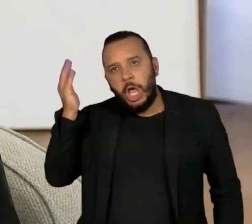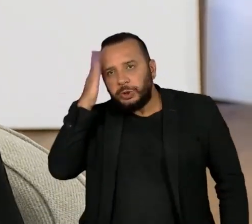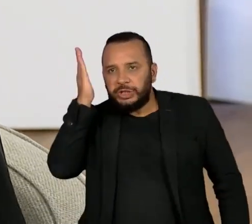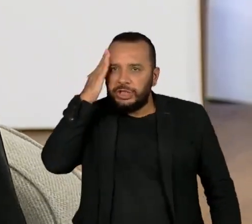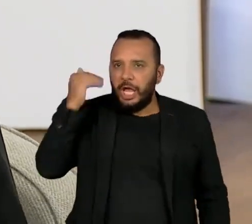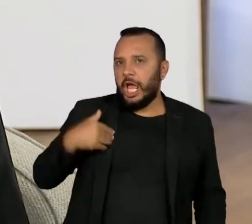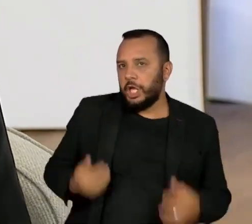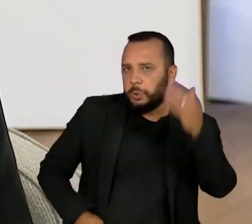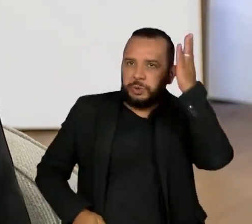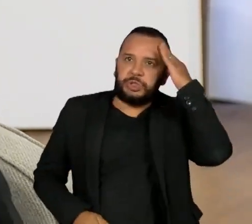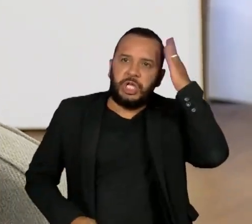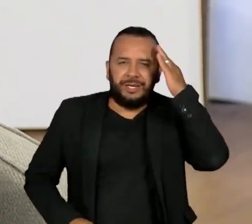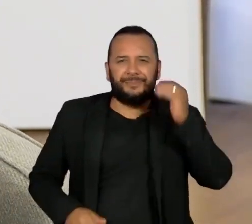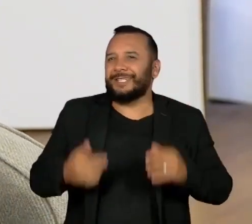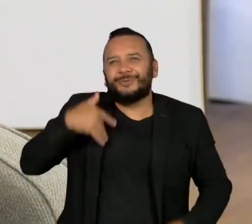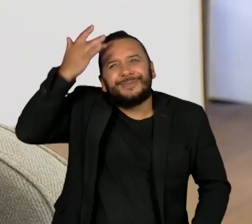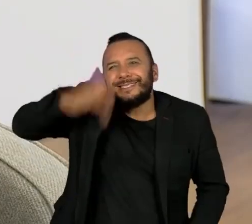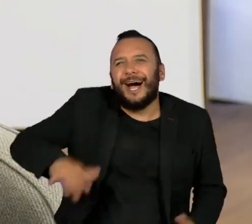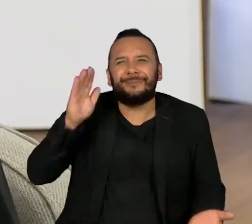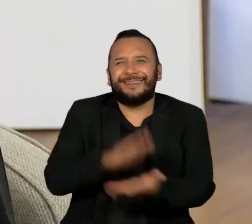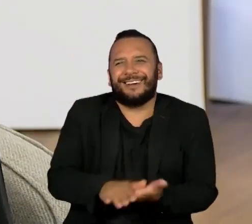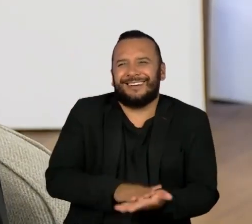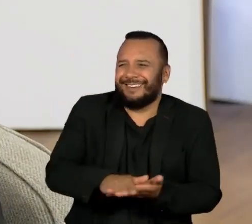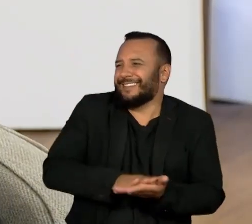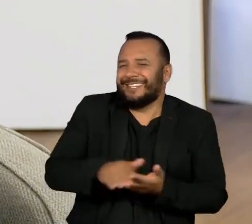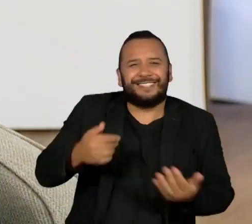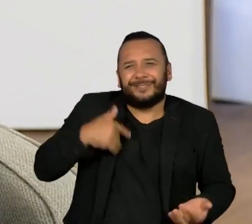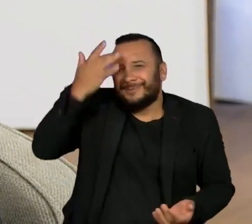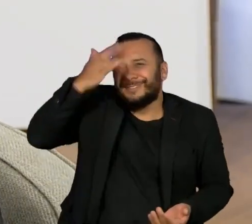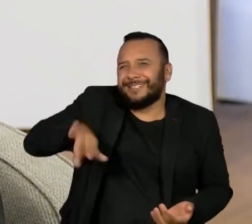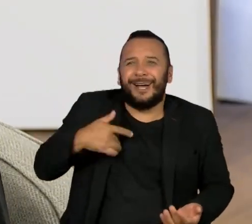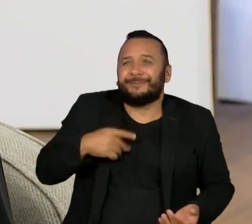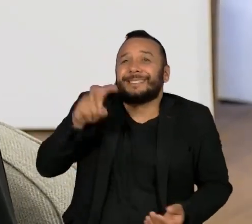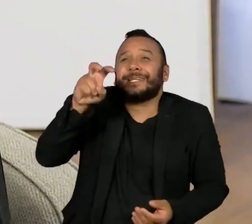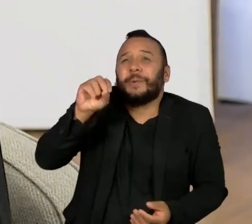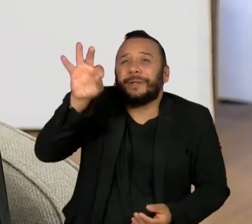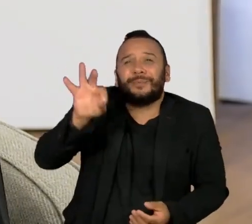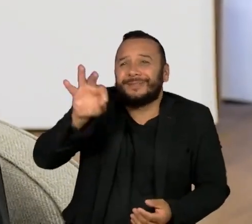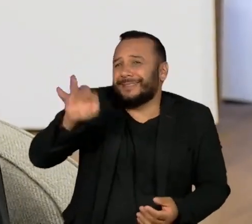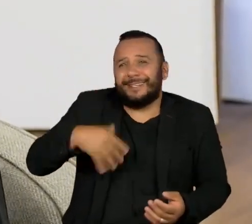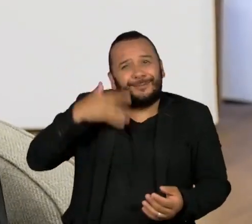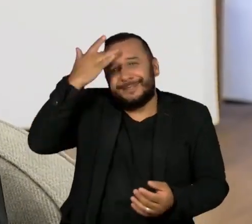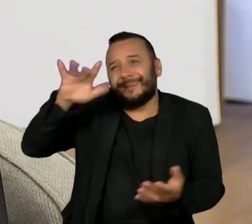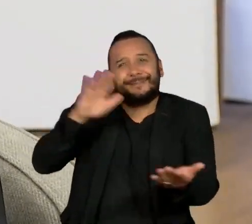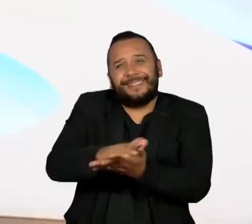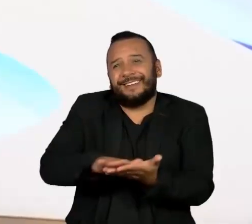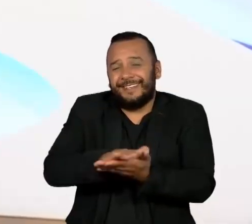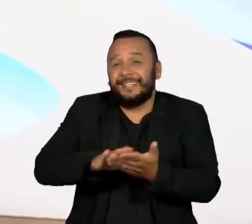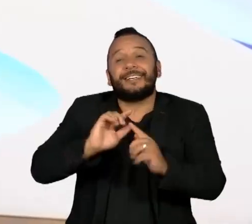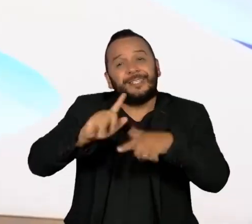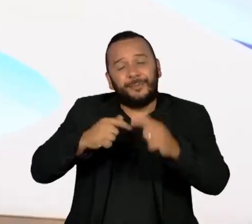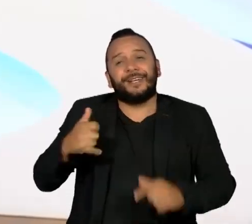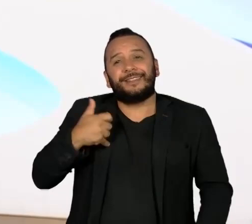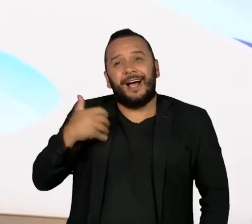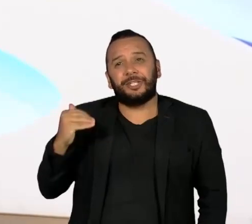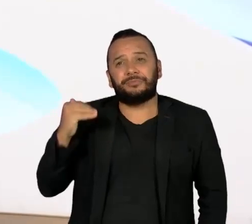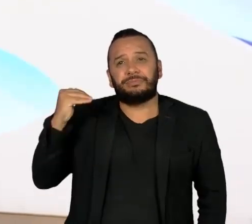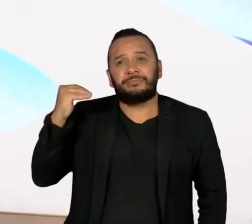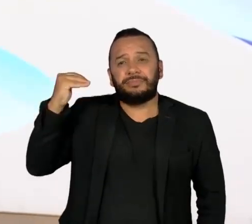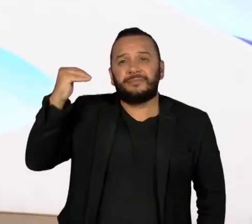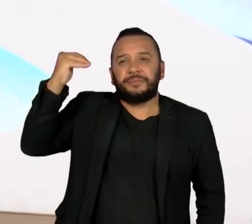sem ter, sem saber metade das coisas. E com a idade você aprende como as coisas são